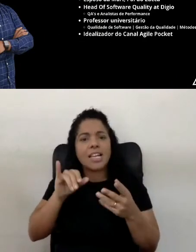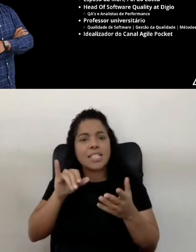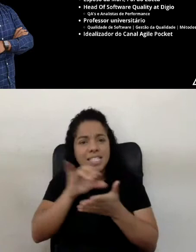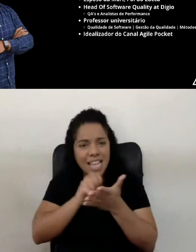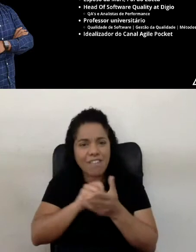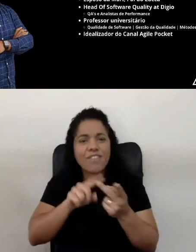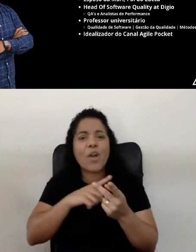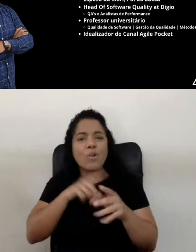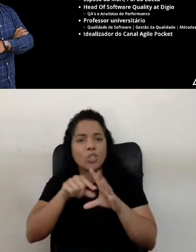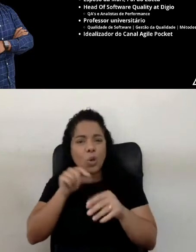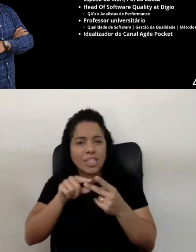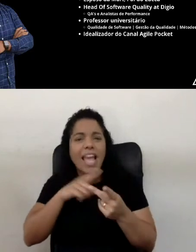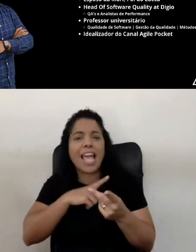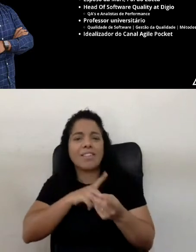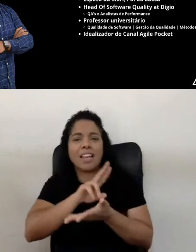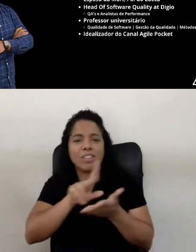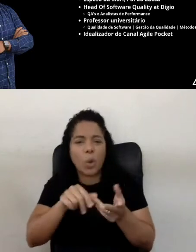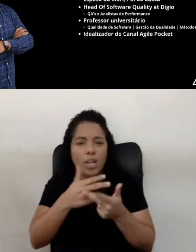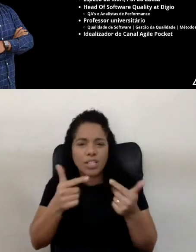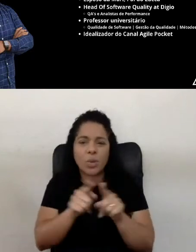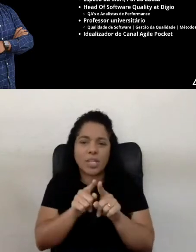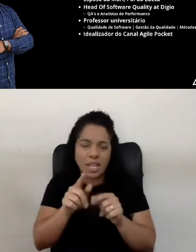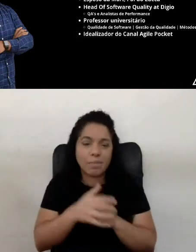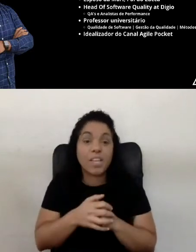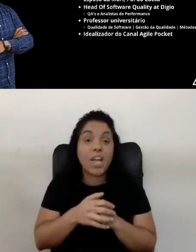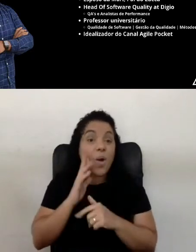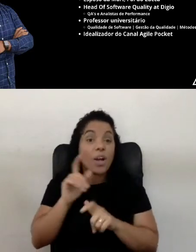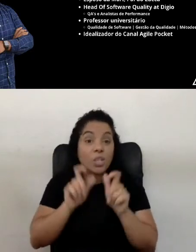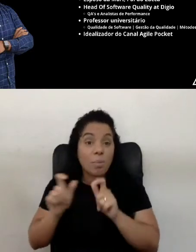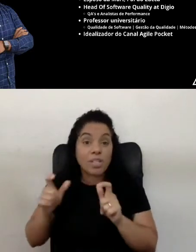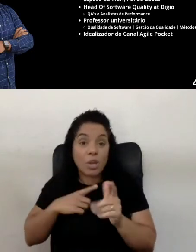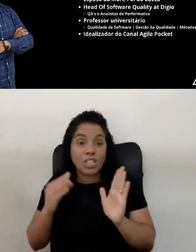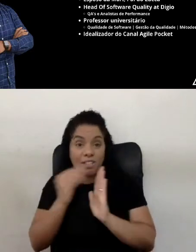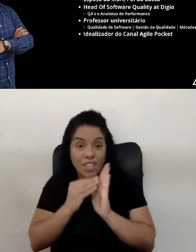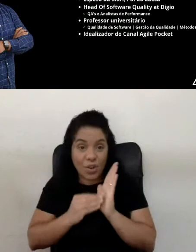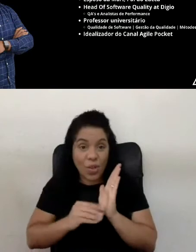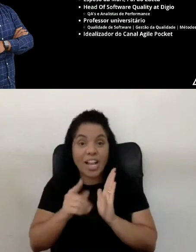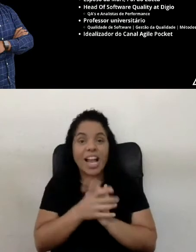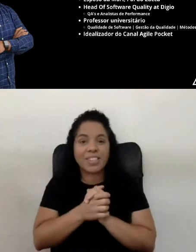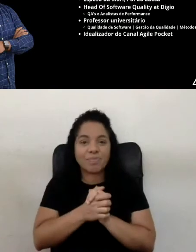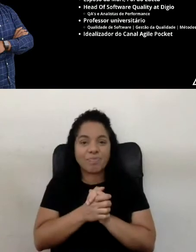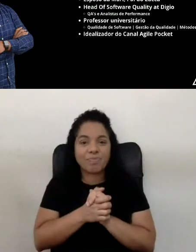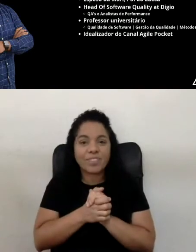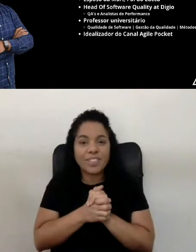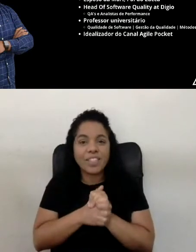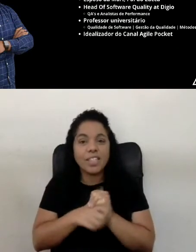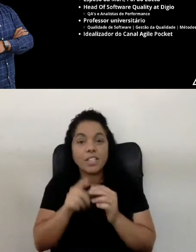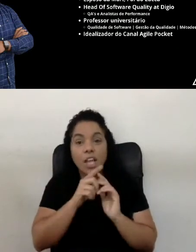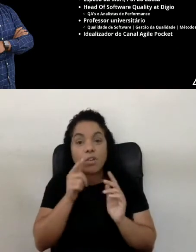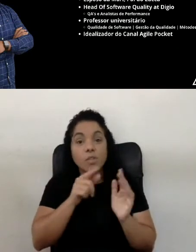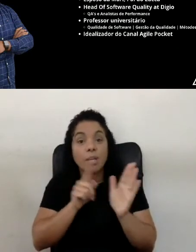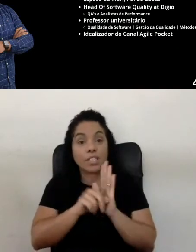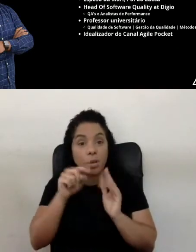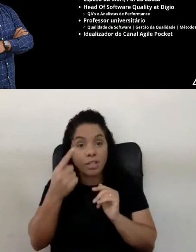tem bastante questões aí. Acho que o pessoal já deve ter colocado os meus questionamentos, devem estar para